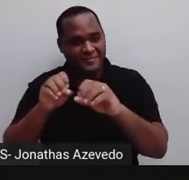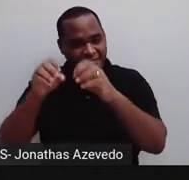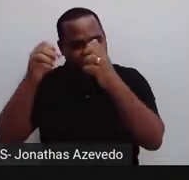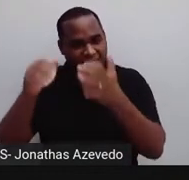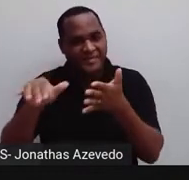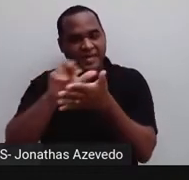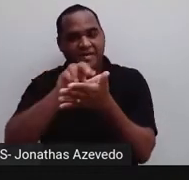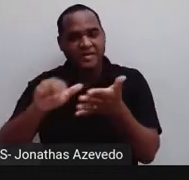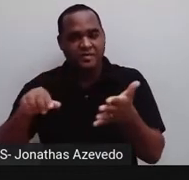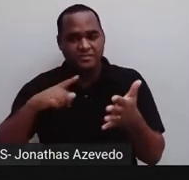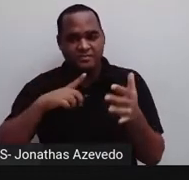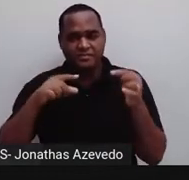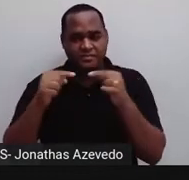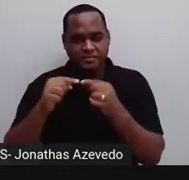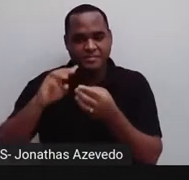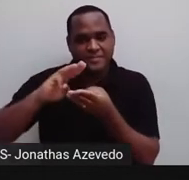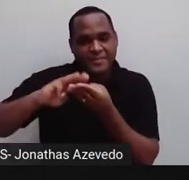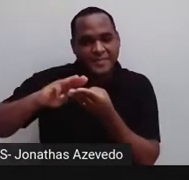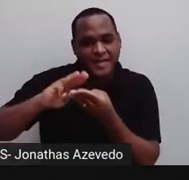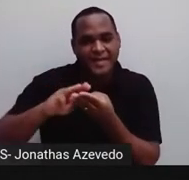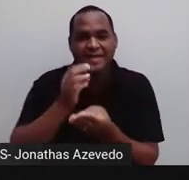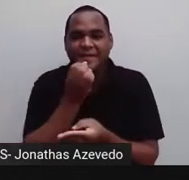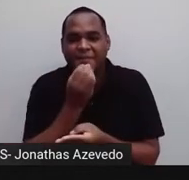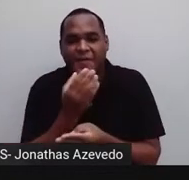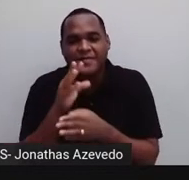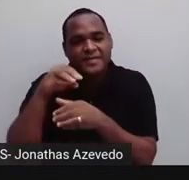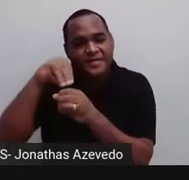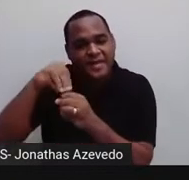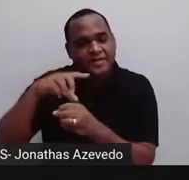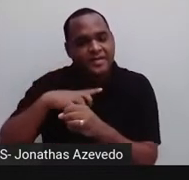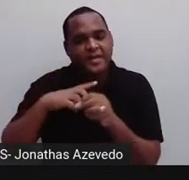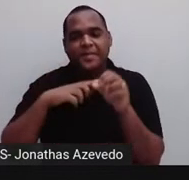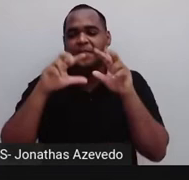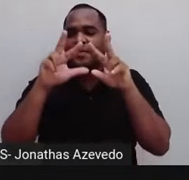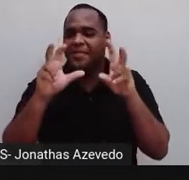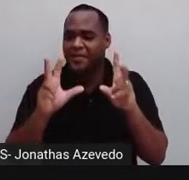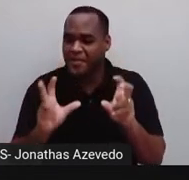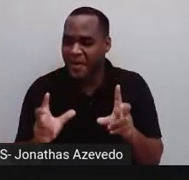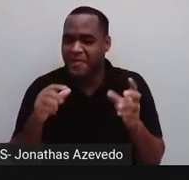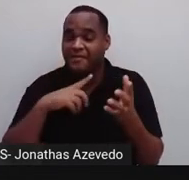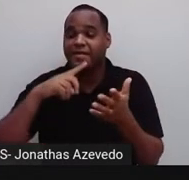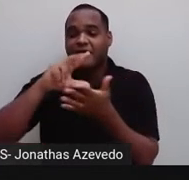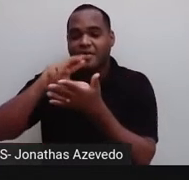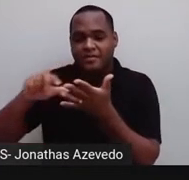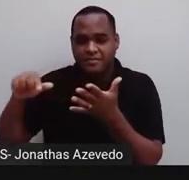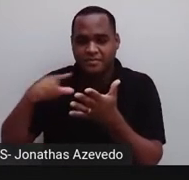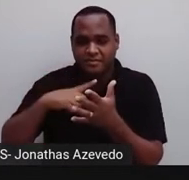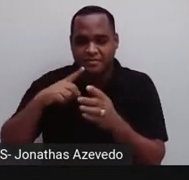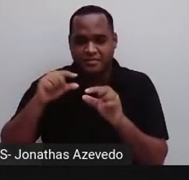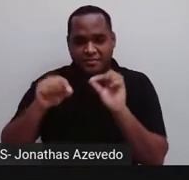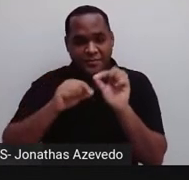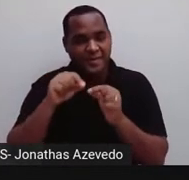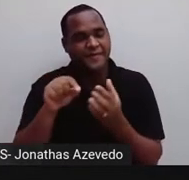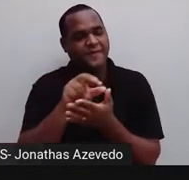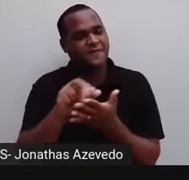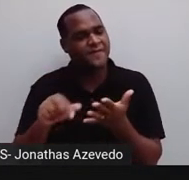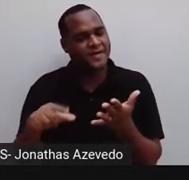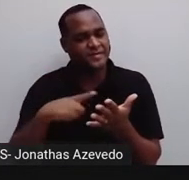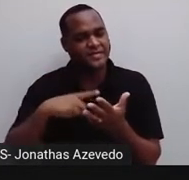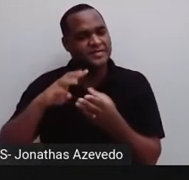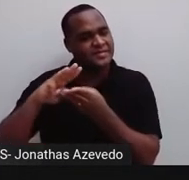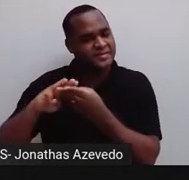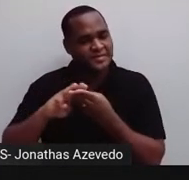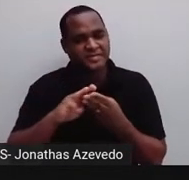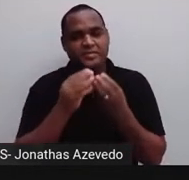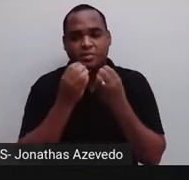delas é aula de matemática, que está dentro dessa playlist. E toda essa quantidade de áreas de matemática, né? Vários